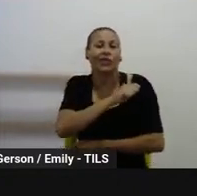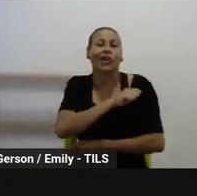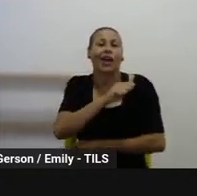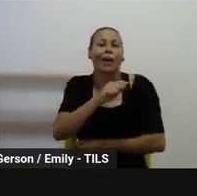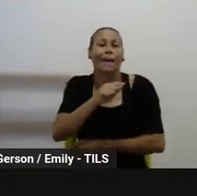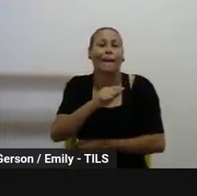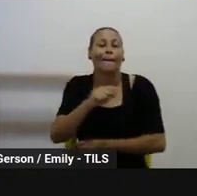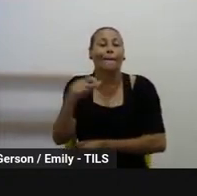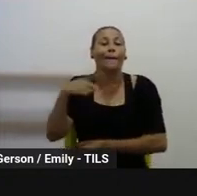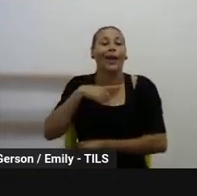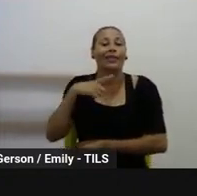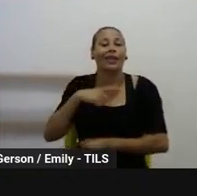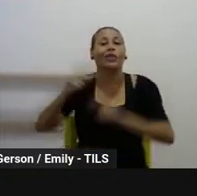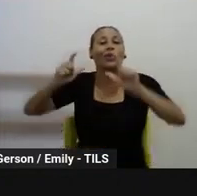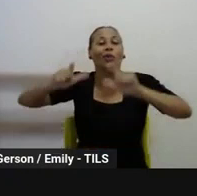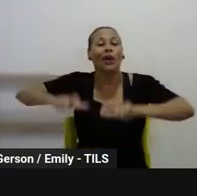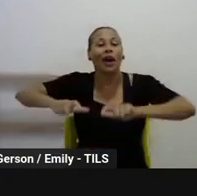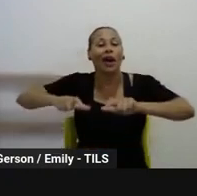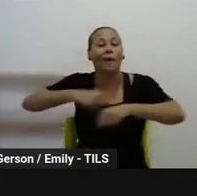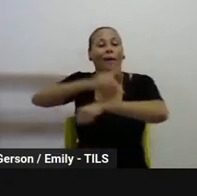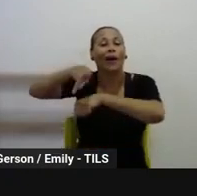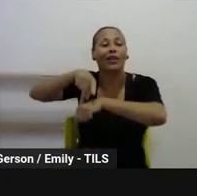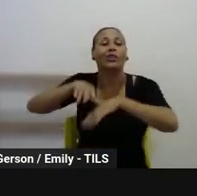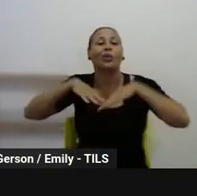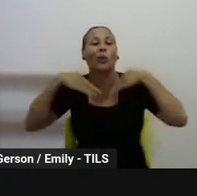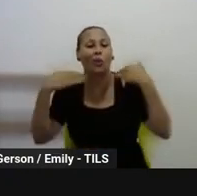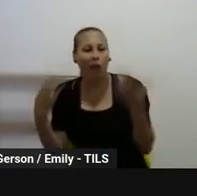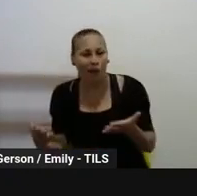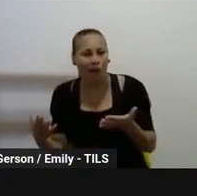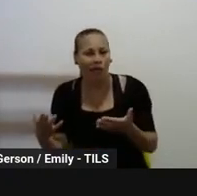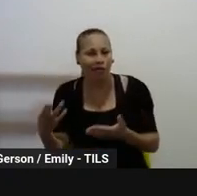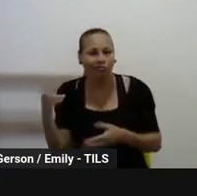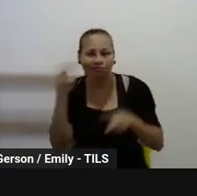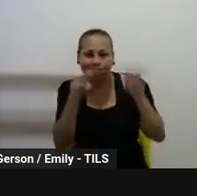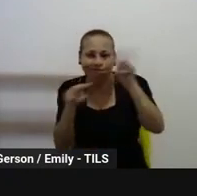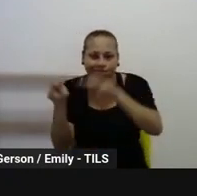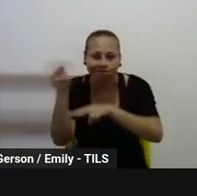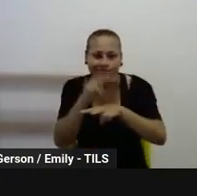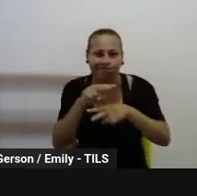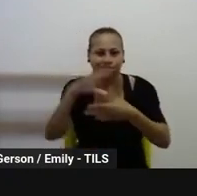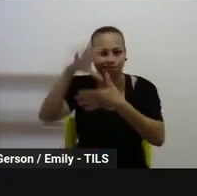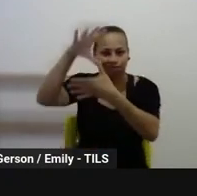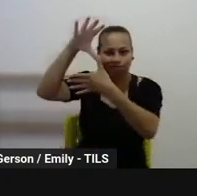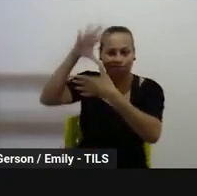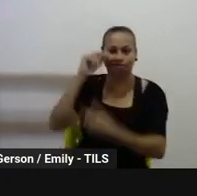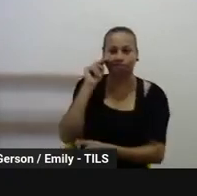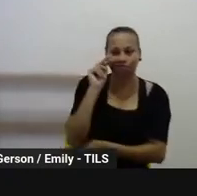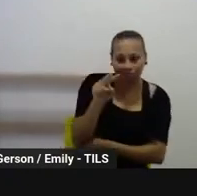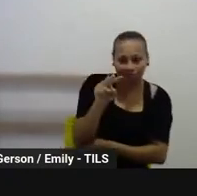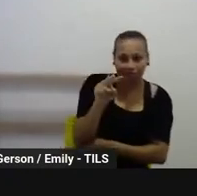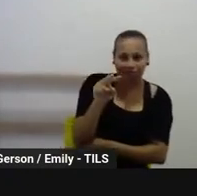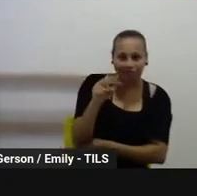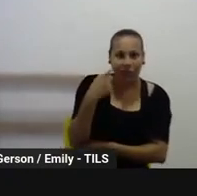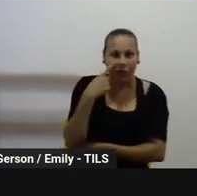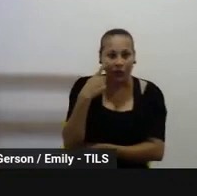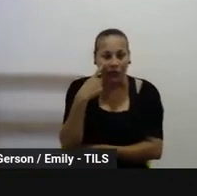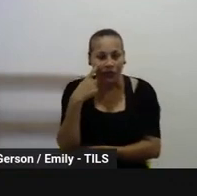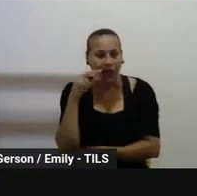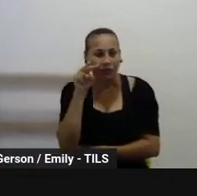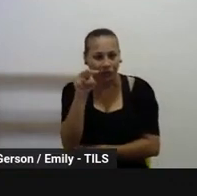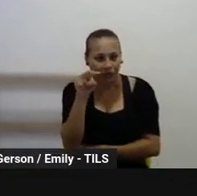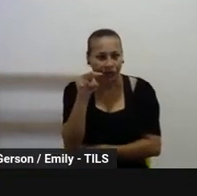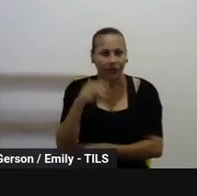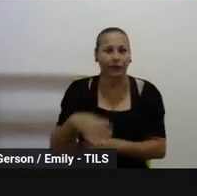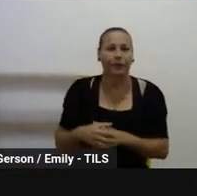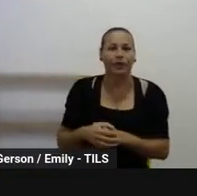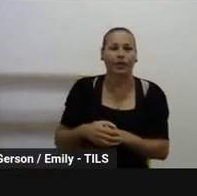percebe no cotidiano a presença de pessoas, né, de diferentes nacionalidades, né, muitas vezes a gente vai no Feira